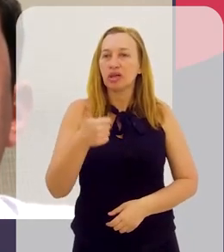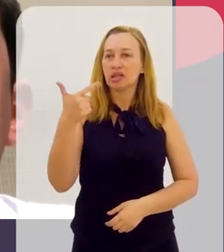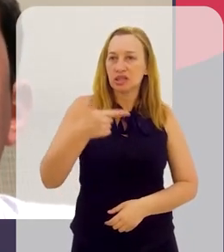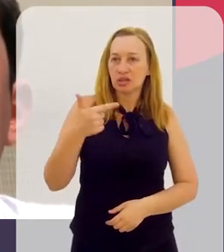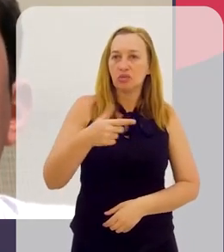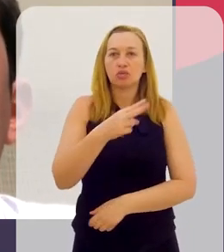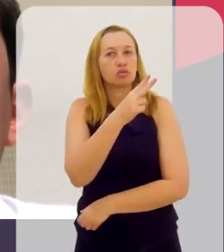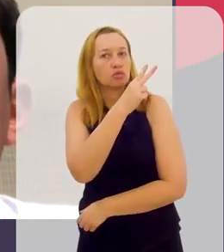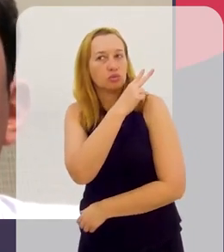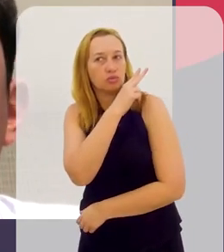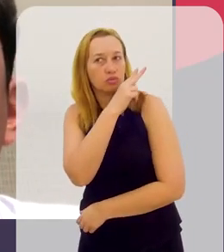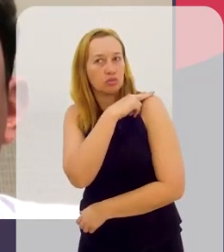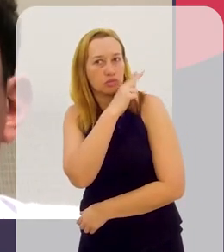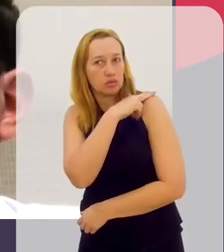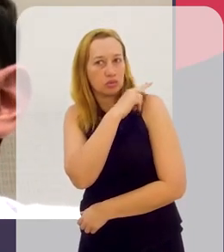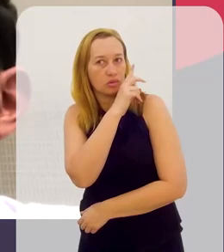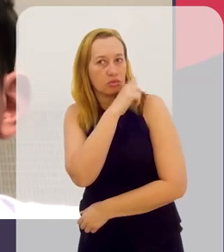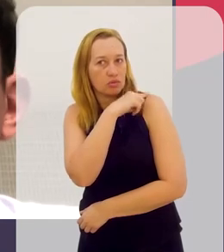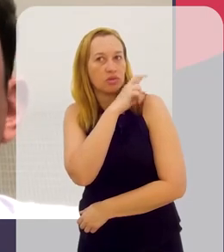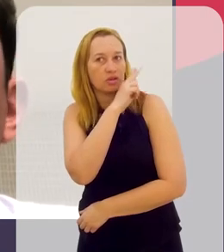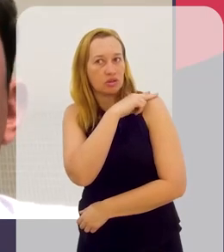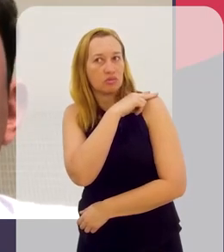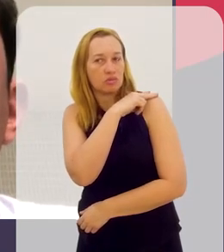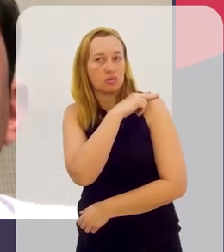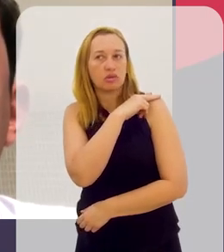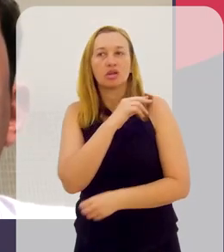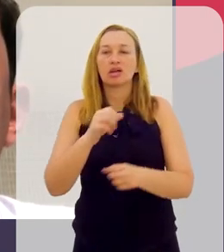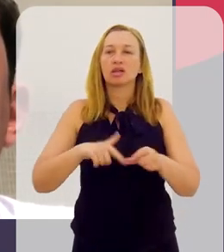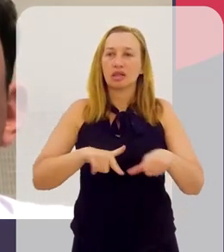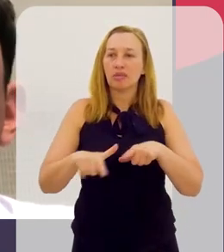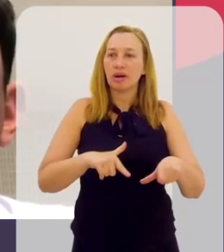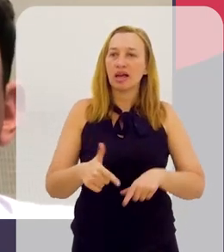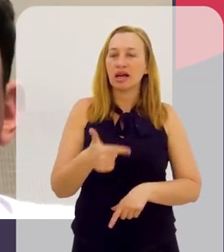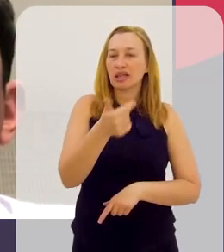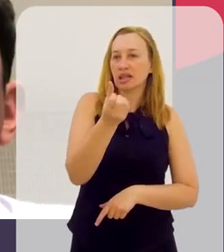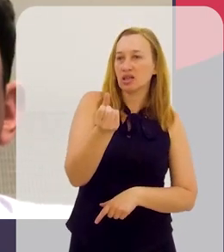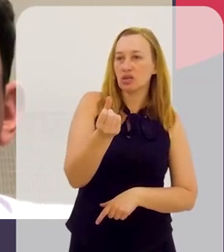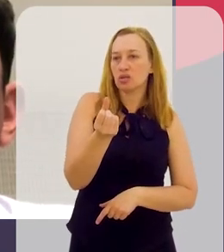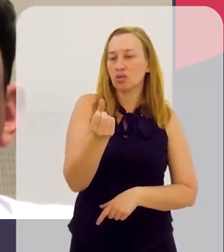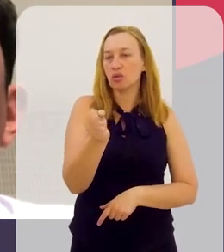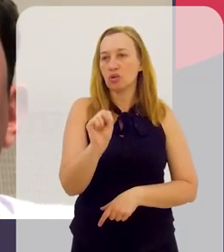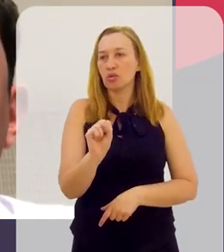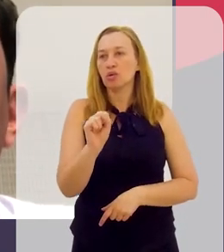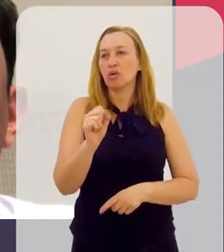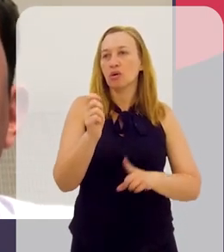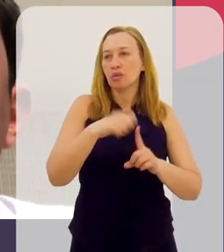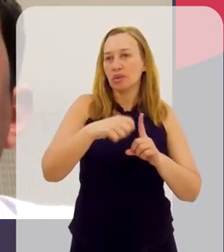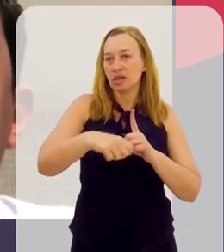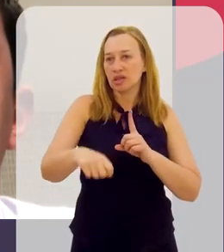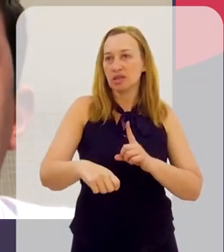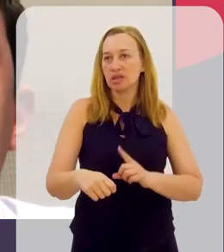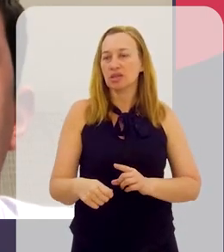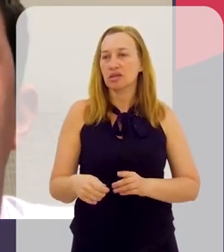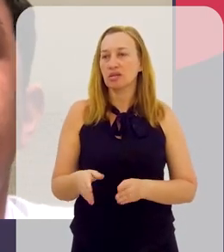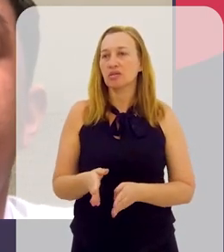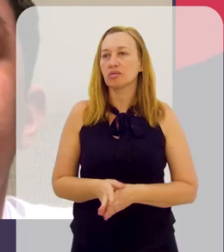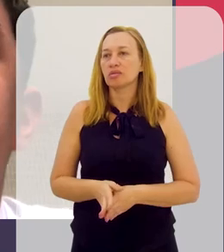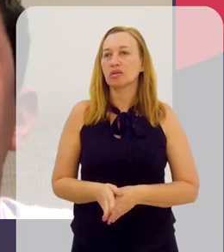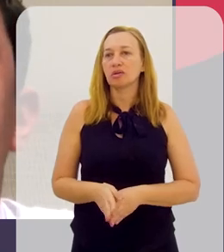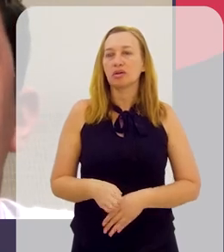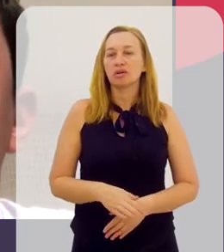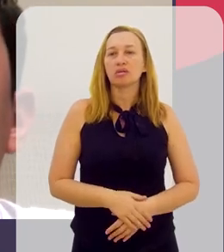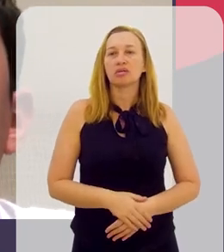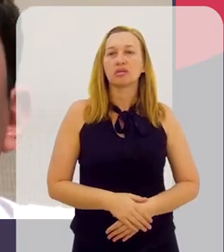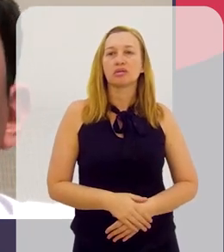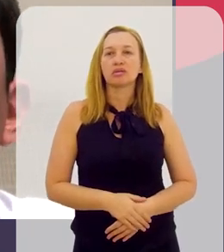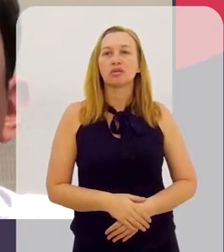primeiro ou no segundo ano, vai trabalhar durante 18 meses. A orientadora, a função do orientador é